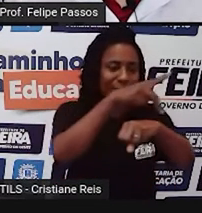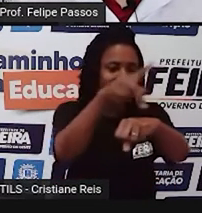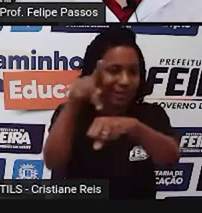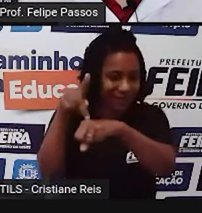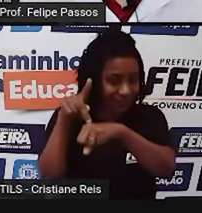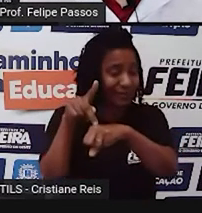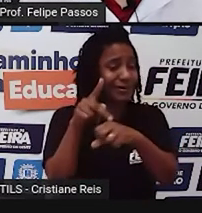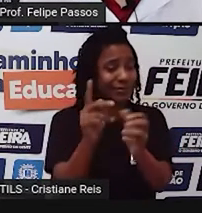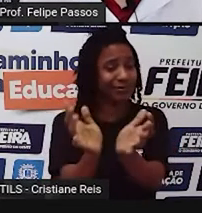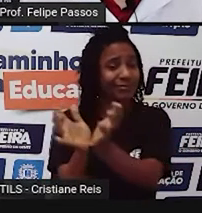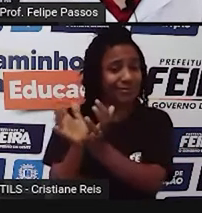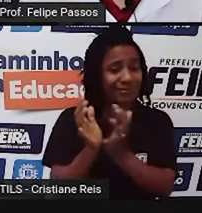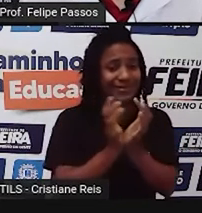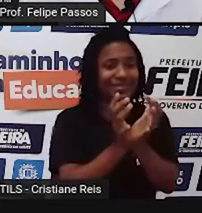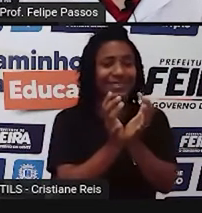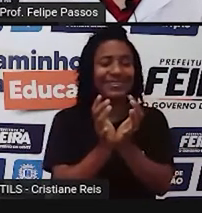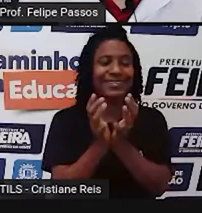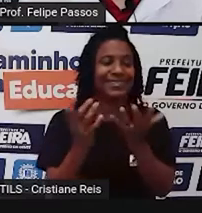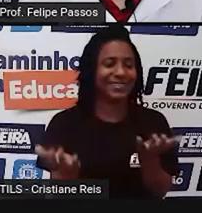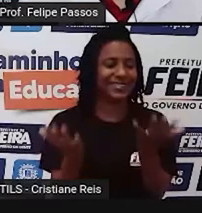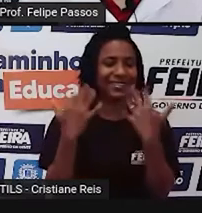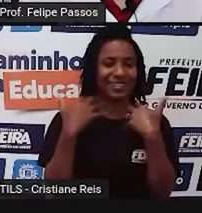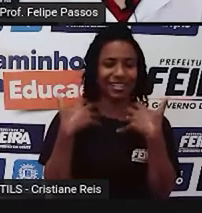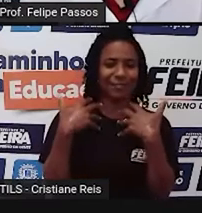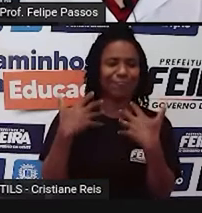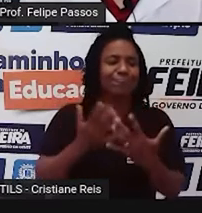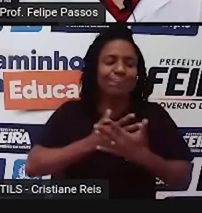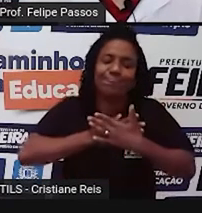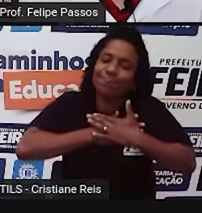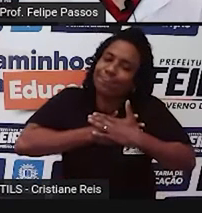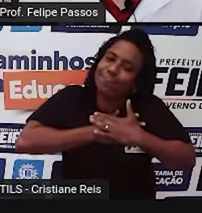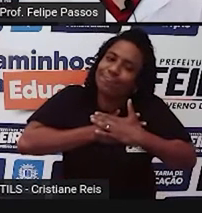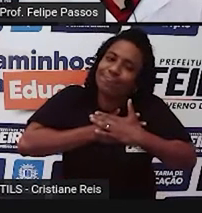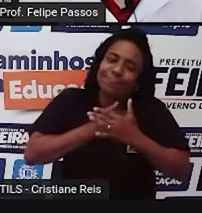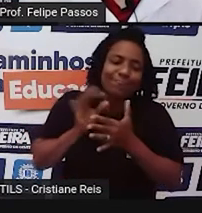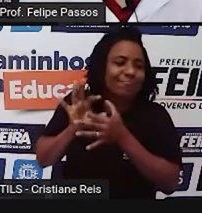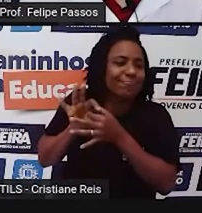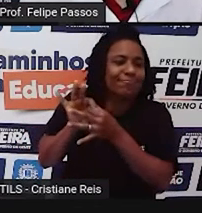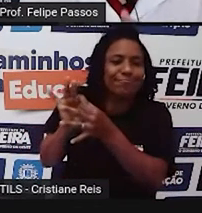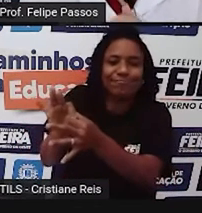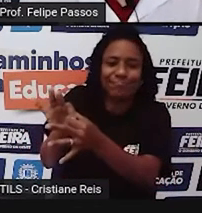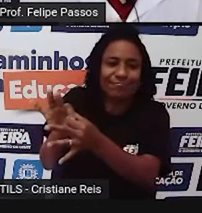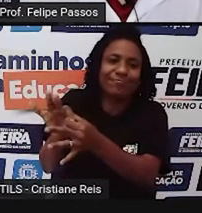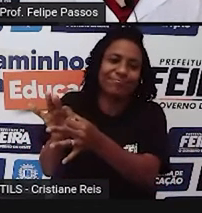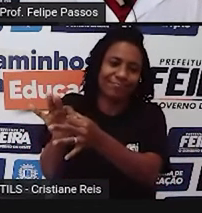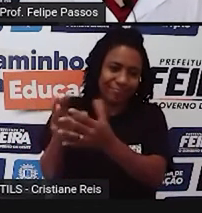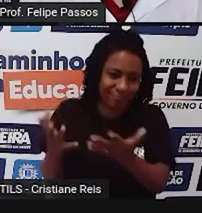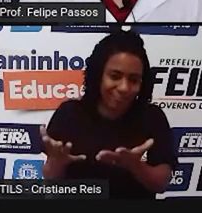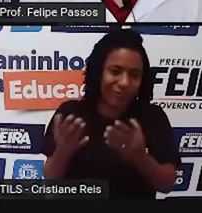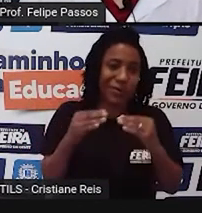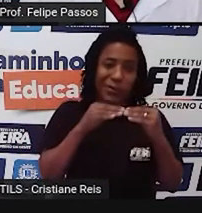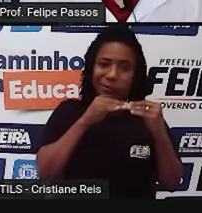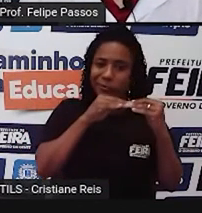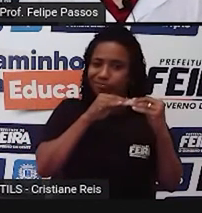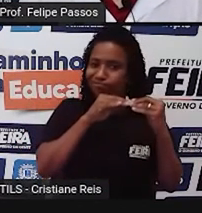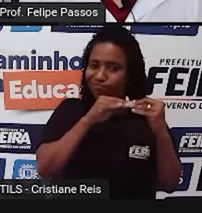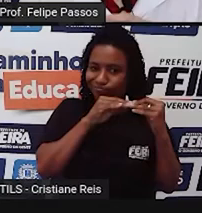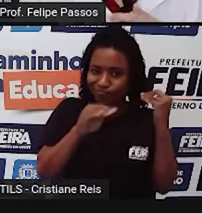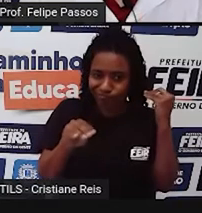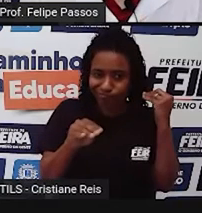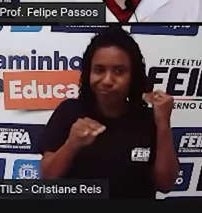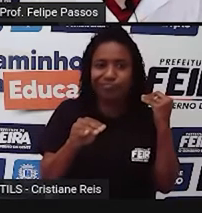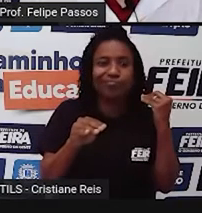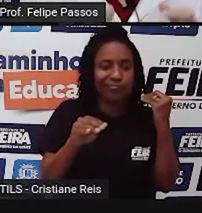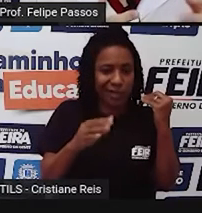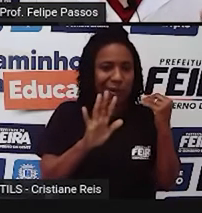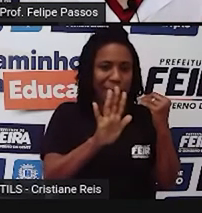populações com espírito de fraternidade. Como que eu posso ajudar? Será que mesmo discordando dessa pessoa, eu